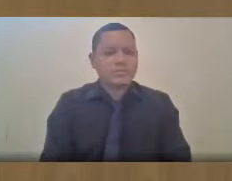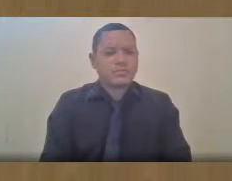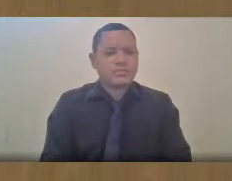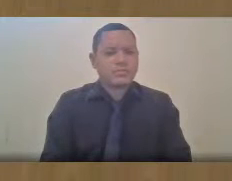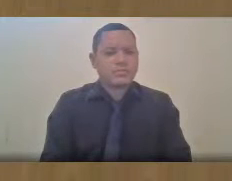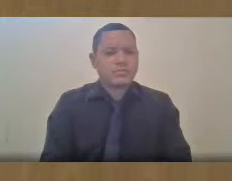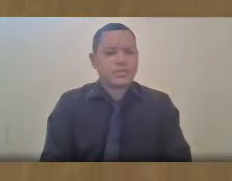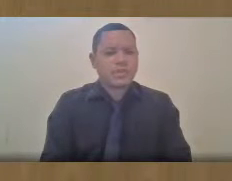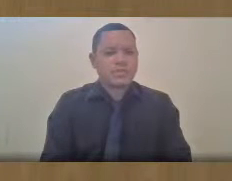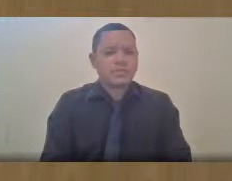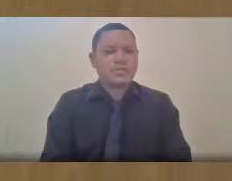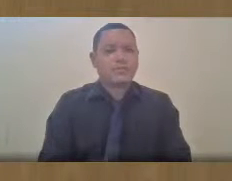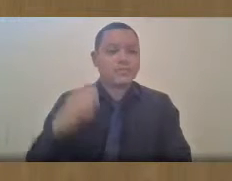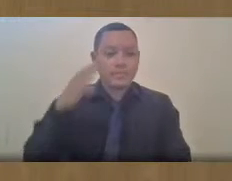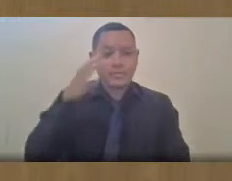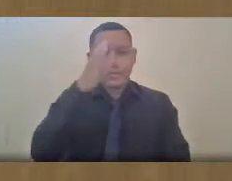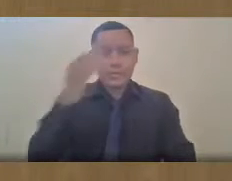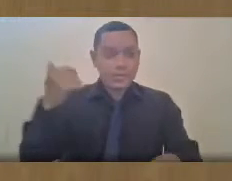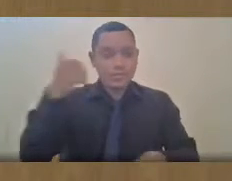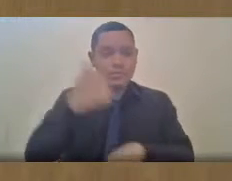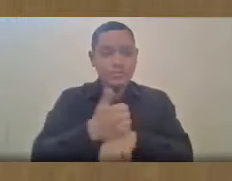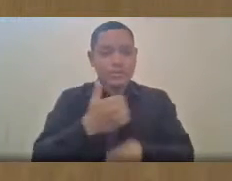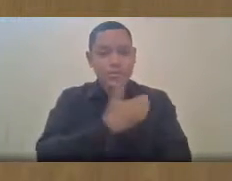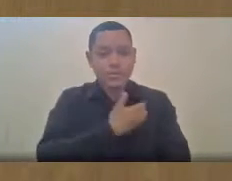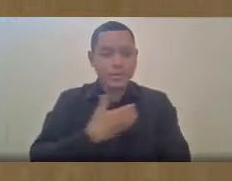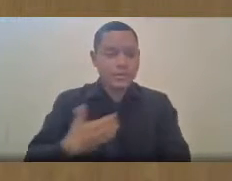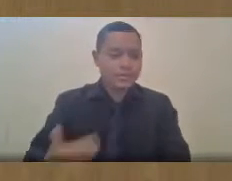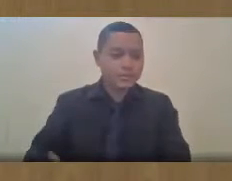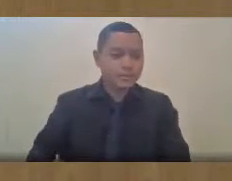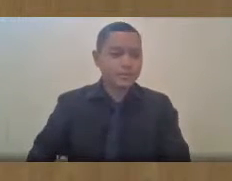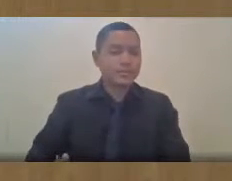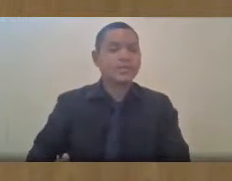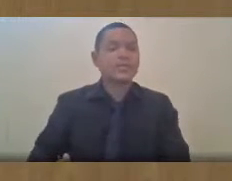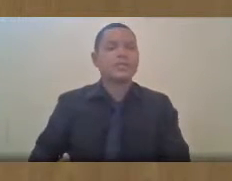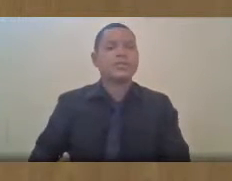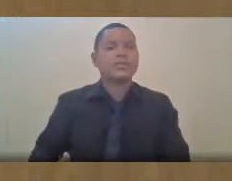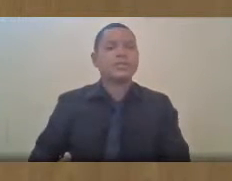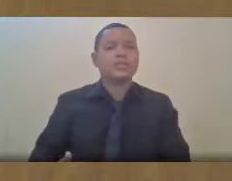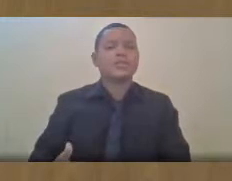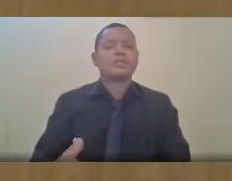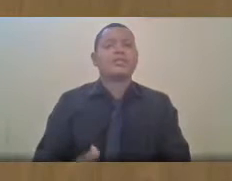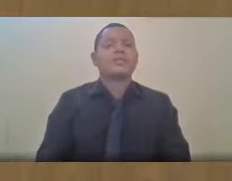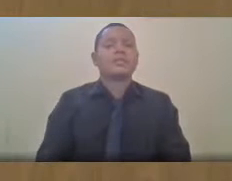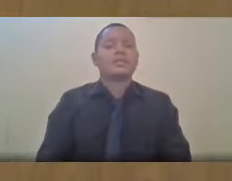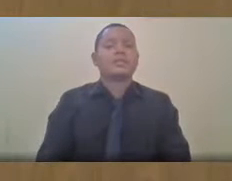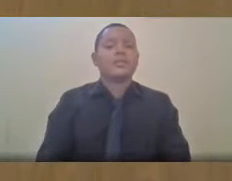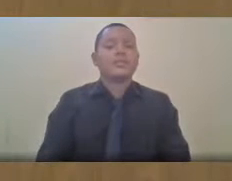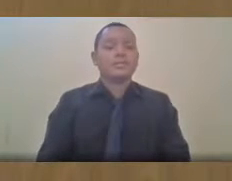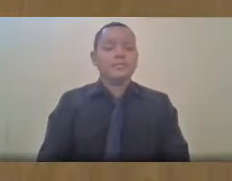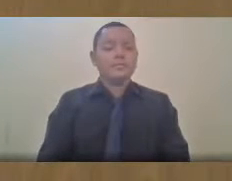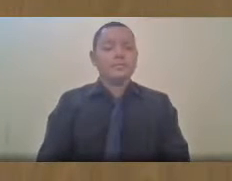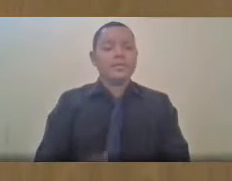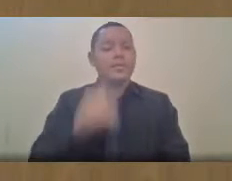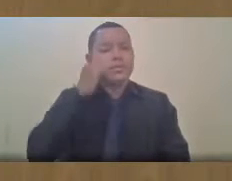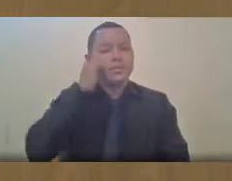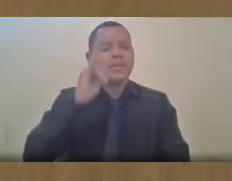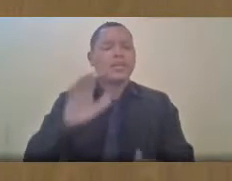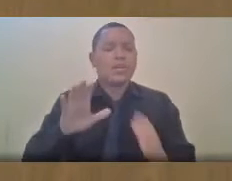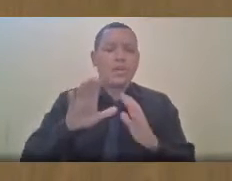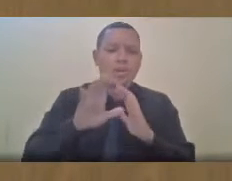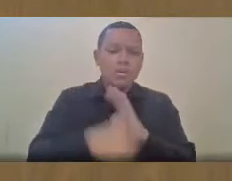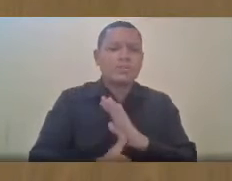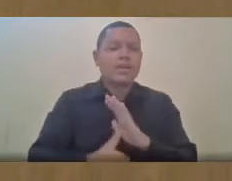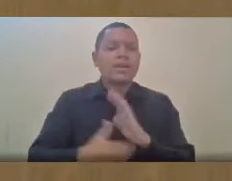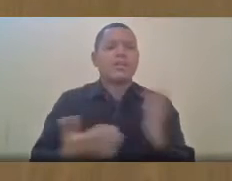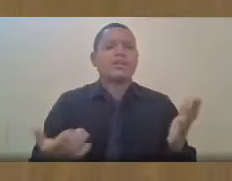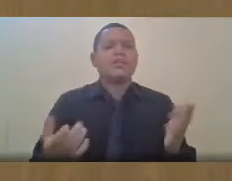desde que assumiu o governo, tem feito de tudo para não deixar e roubar o cofre do nosso